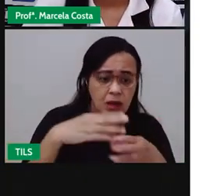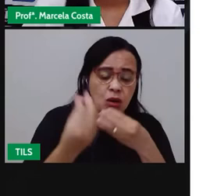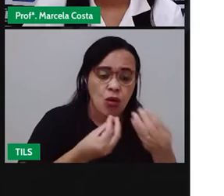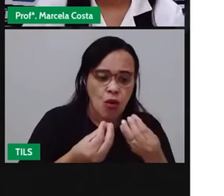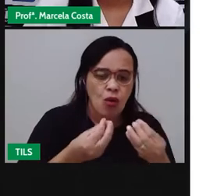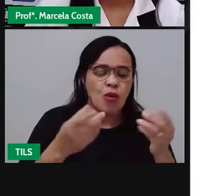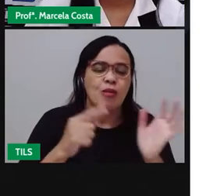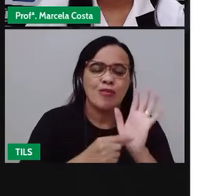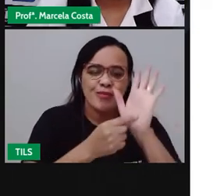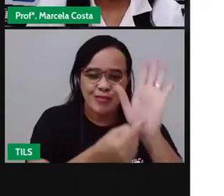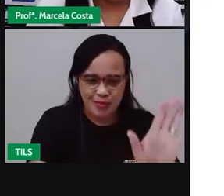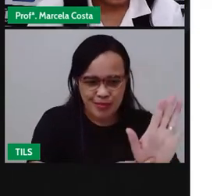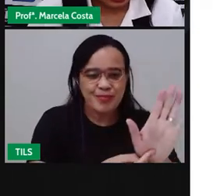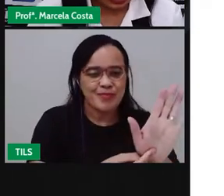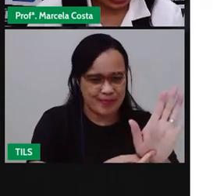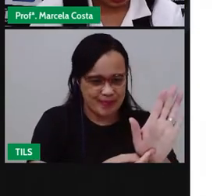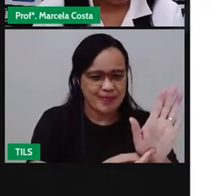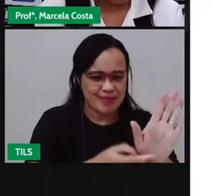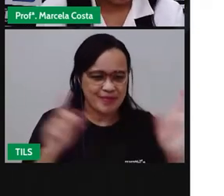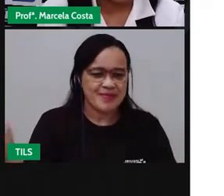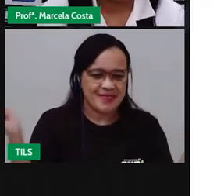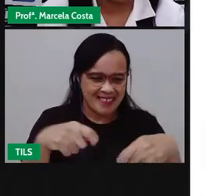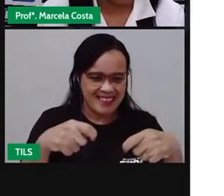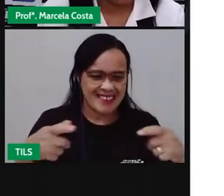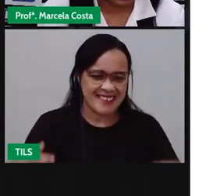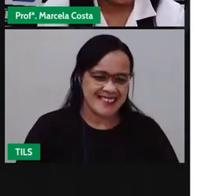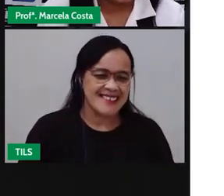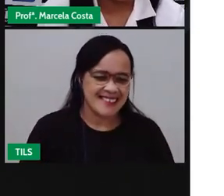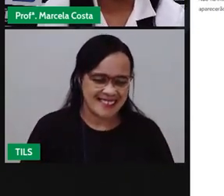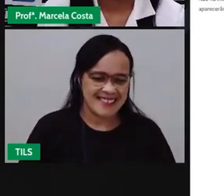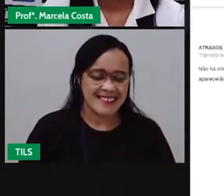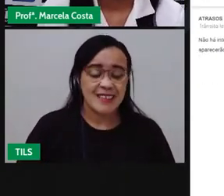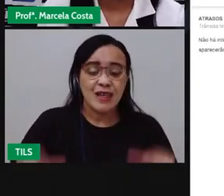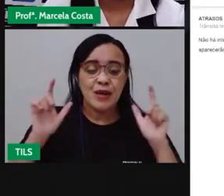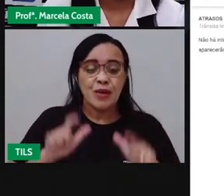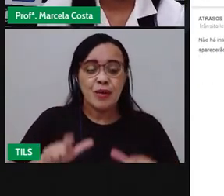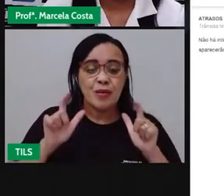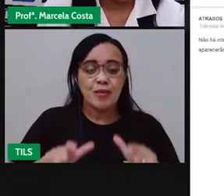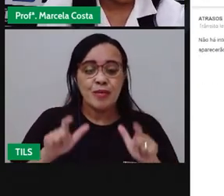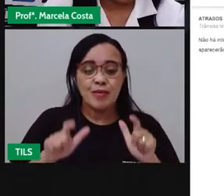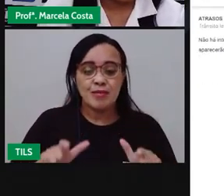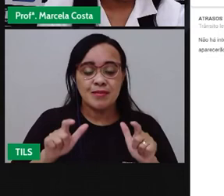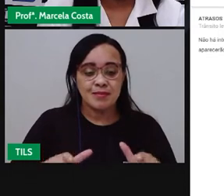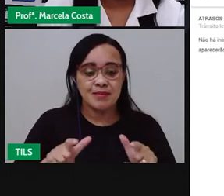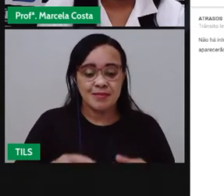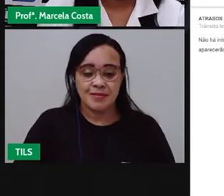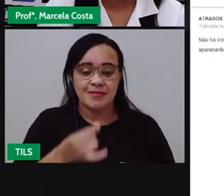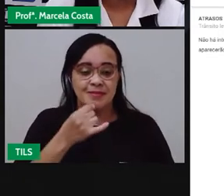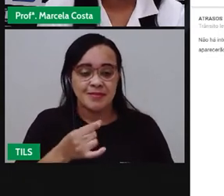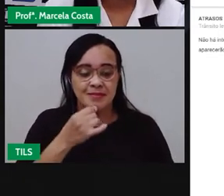Então, eu vou colocar aqui a minha localização. Vou colocar aqui, Seduq.